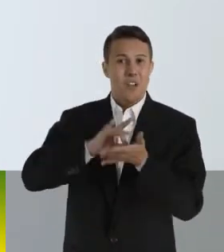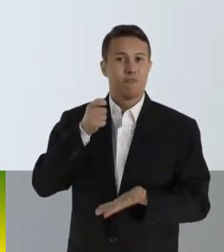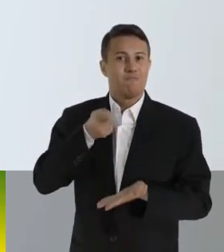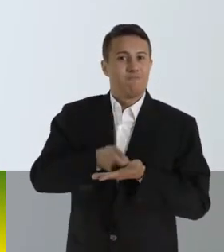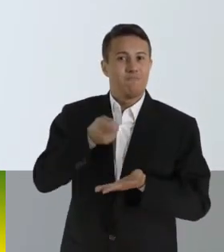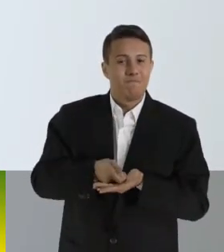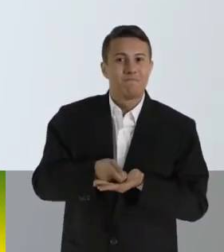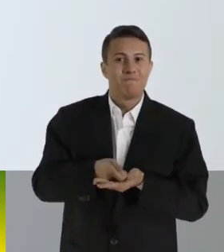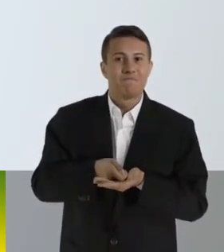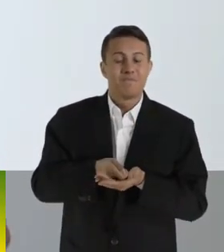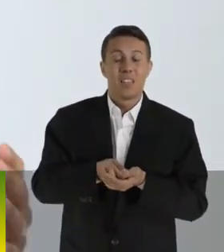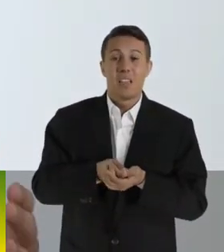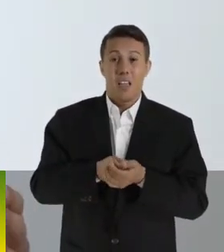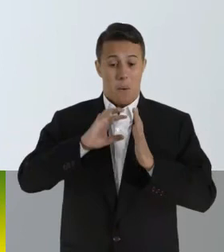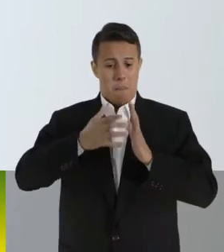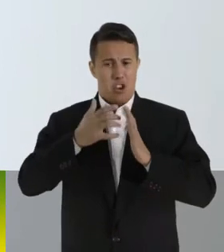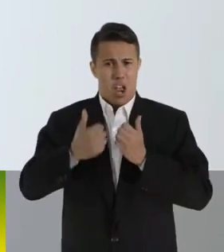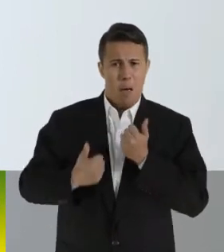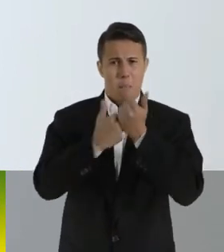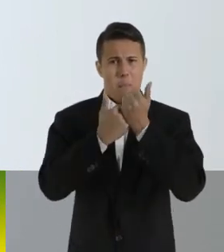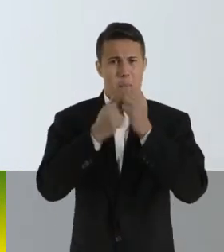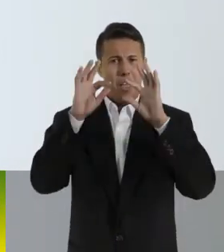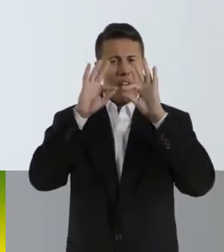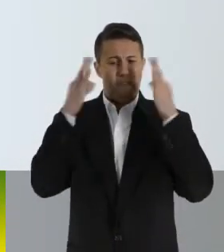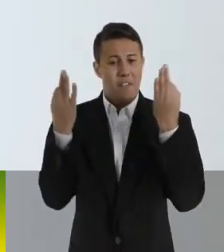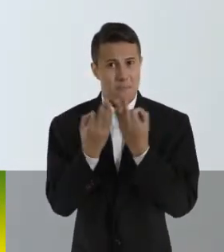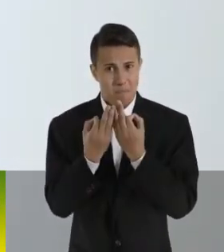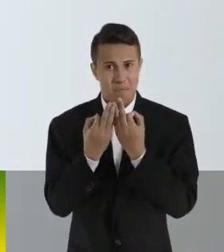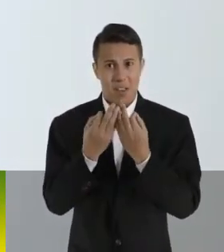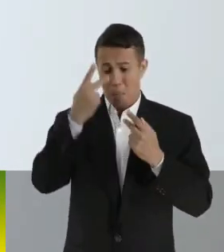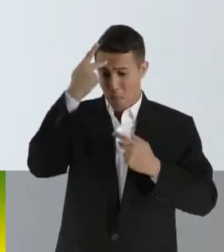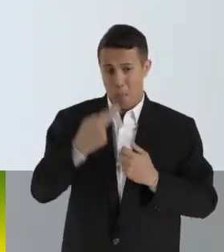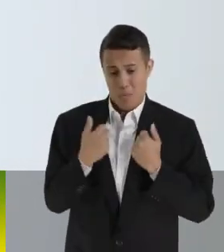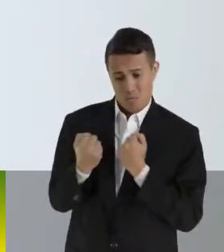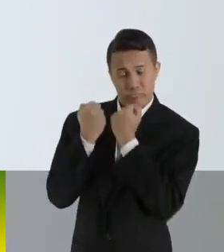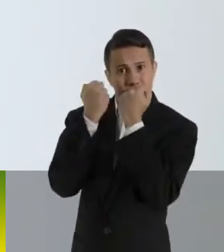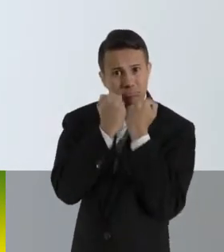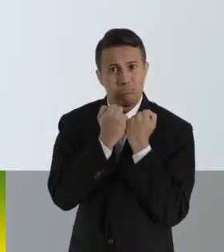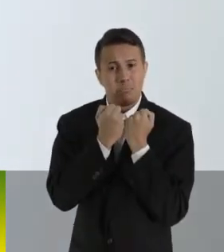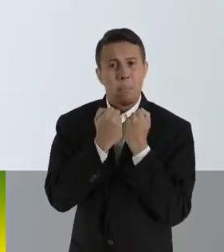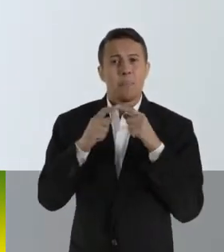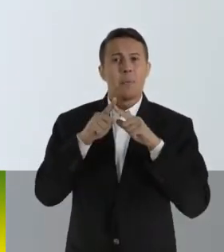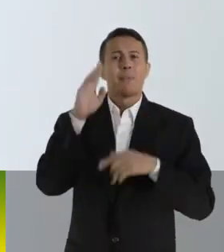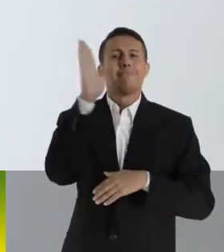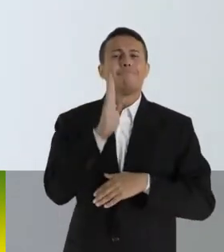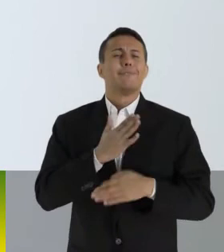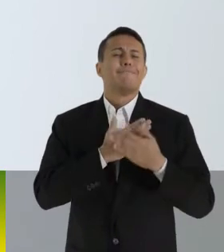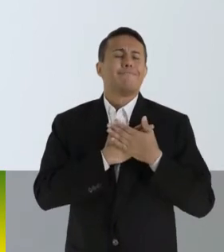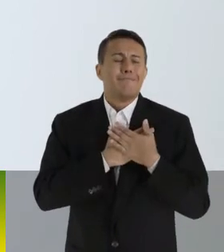verdadeiramente conservador. Um partido que defenda a família, o direito à legítima defesa.